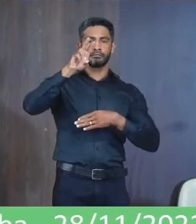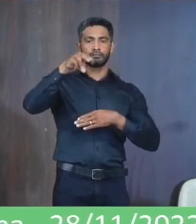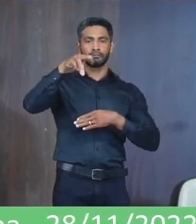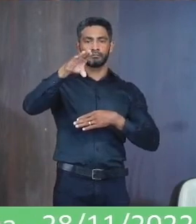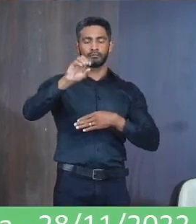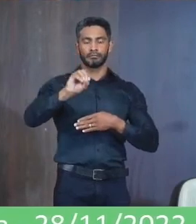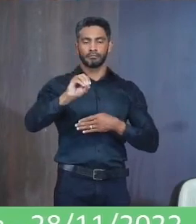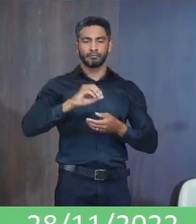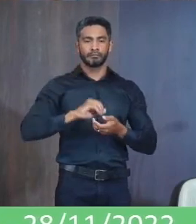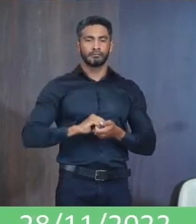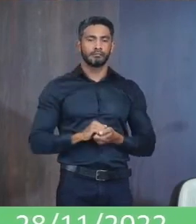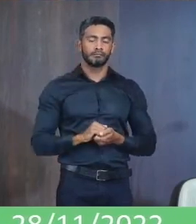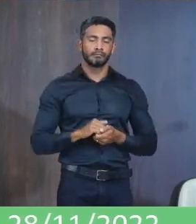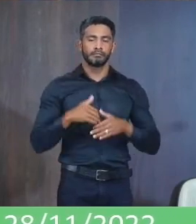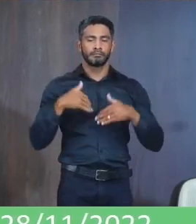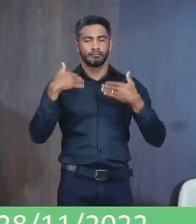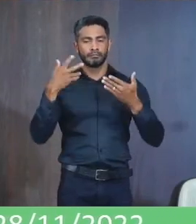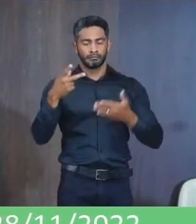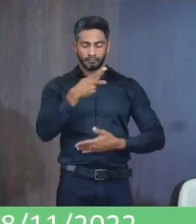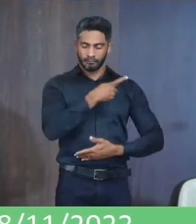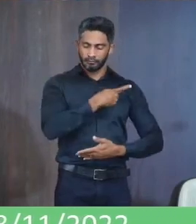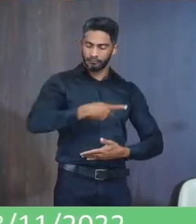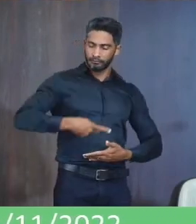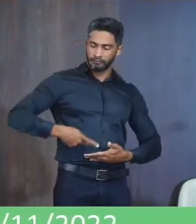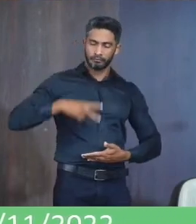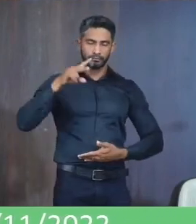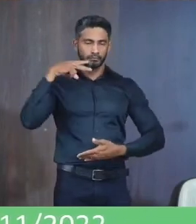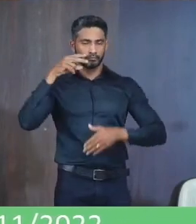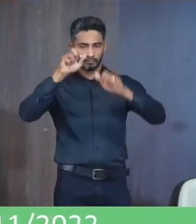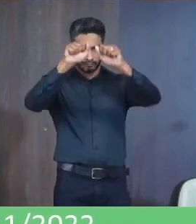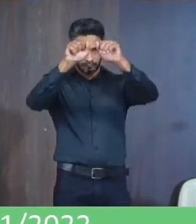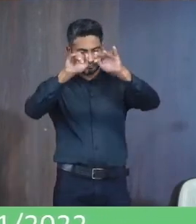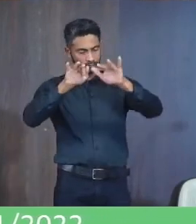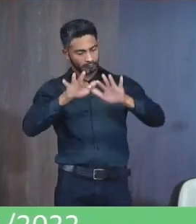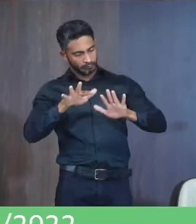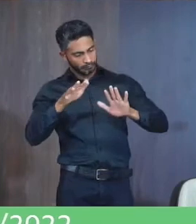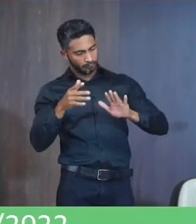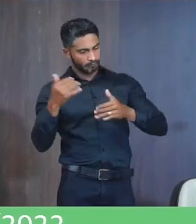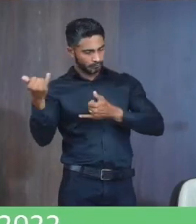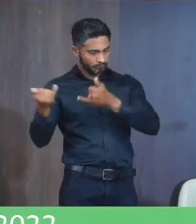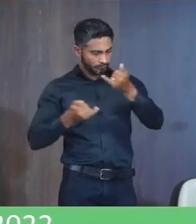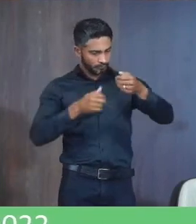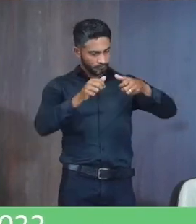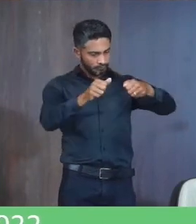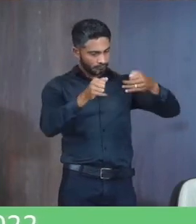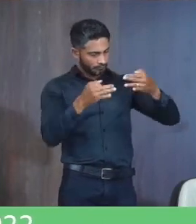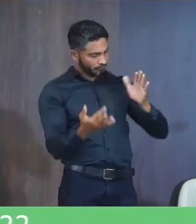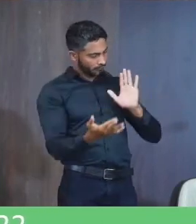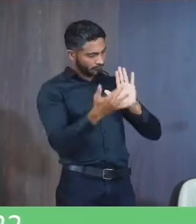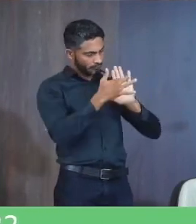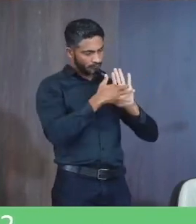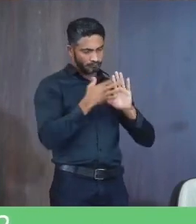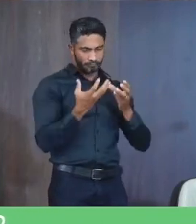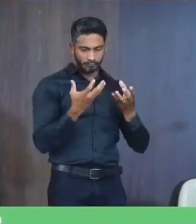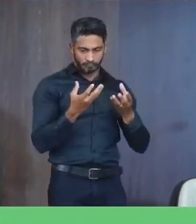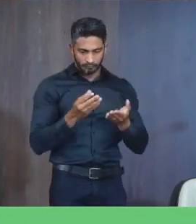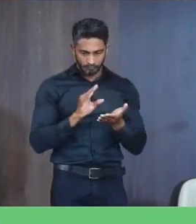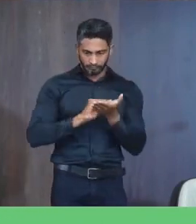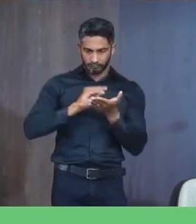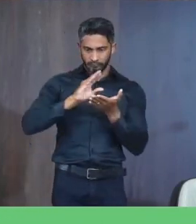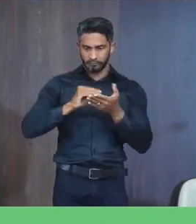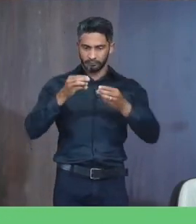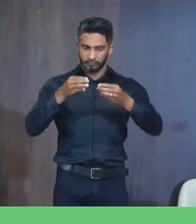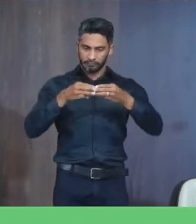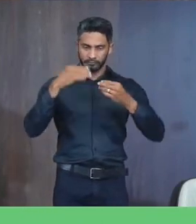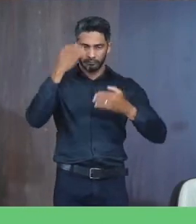Oliveira Mendes Excelentíssimo senhor presidente O vereador Subassinado Vem após ouvir o plenário Na forma regimental Requerer Que concheata